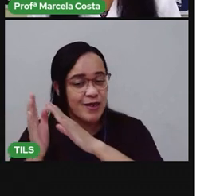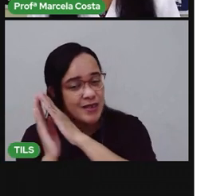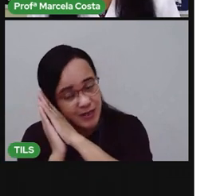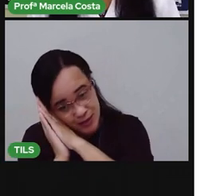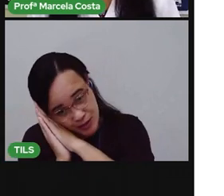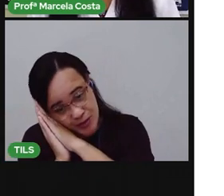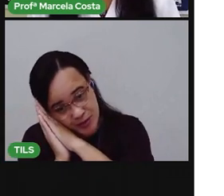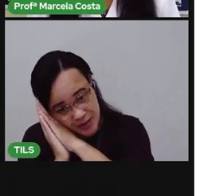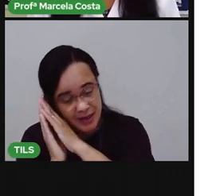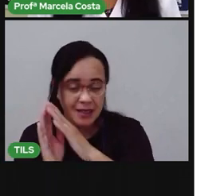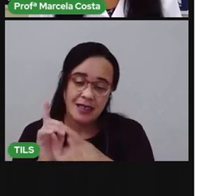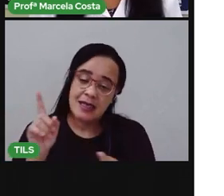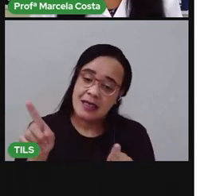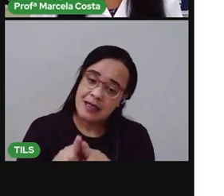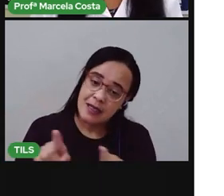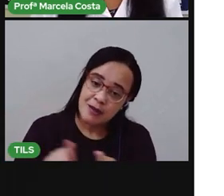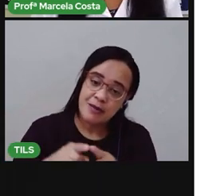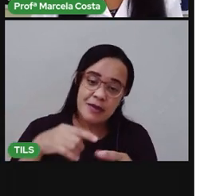jogar bola,